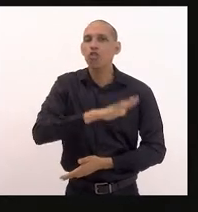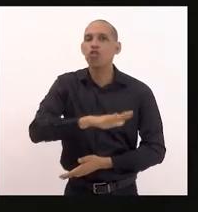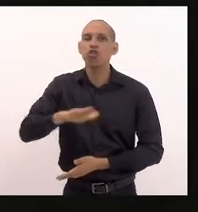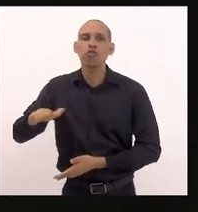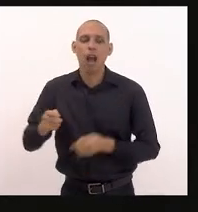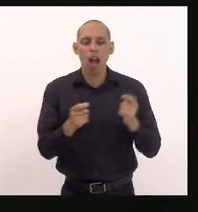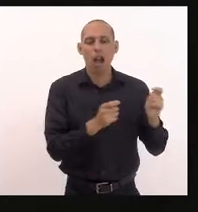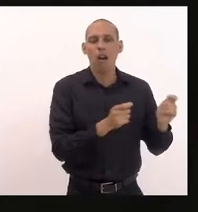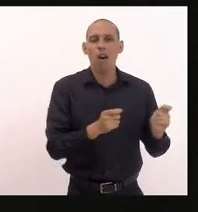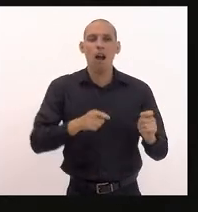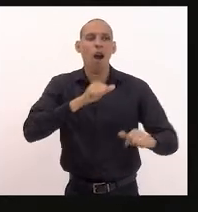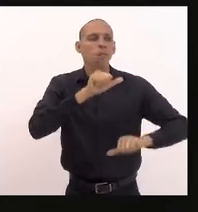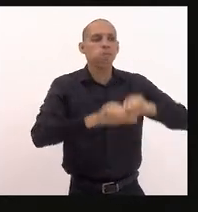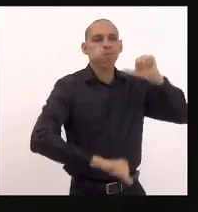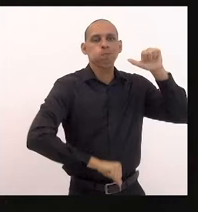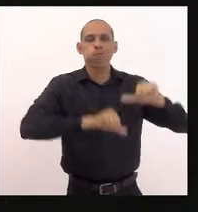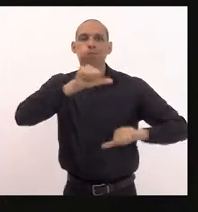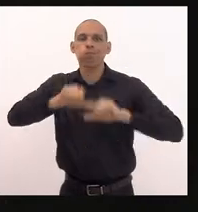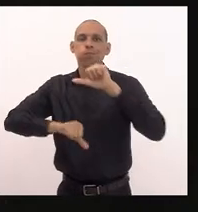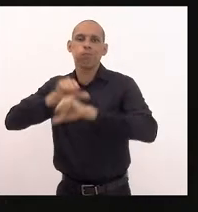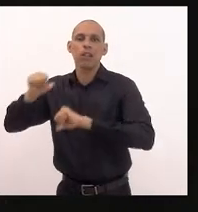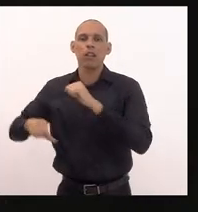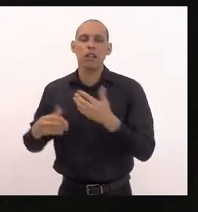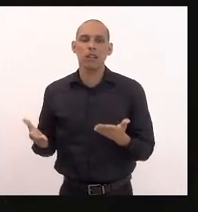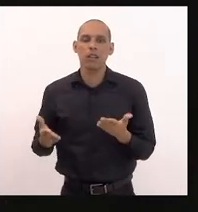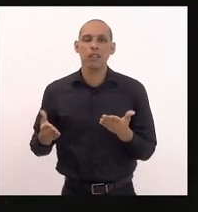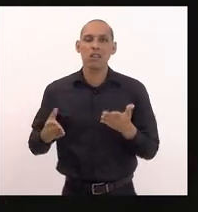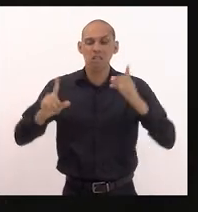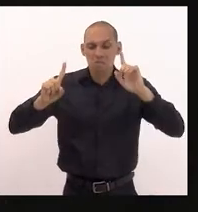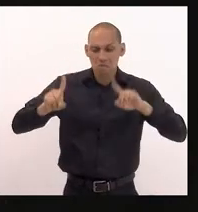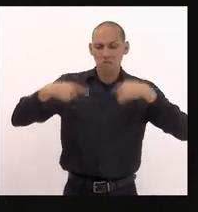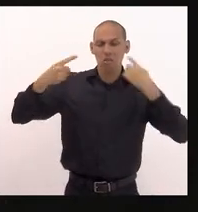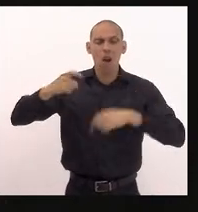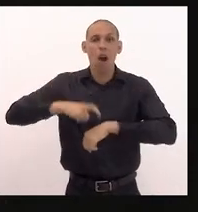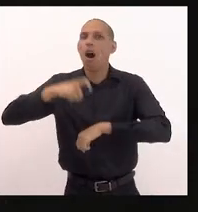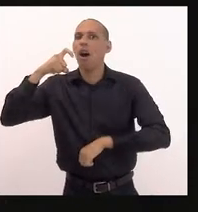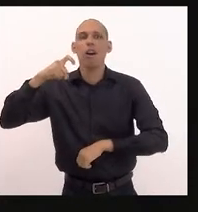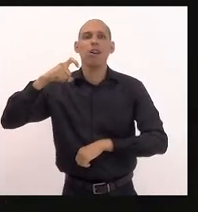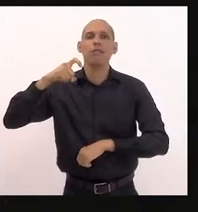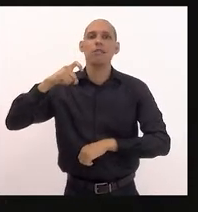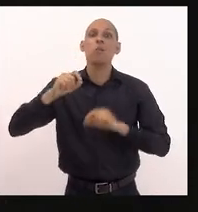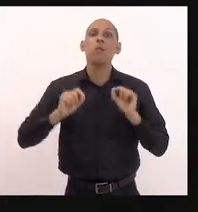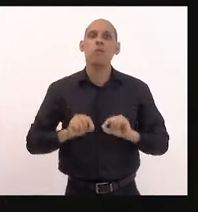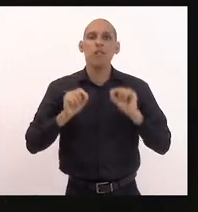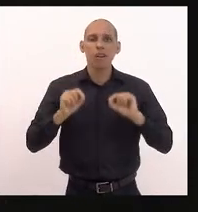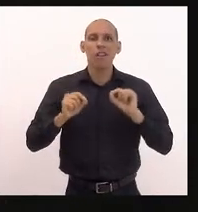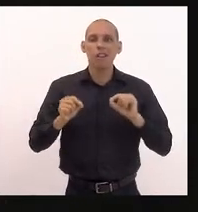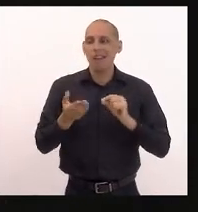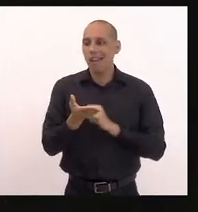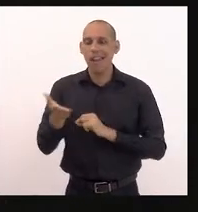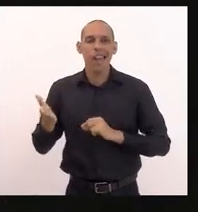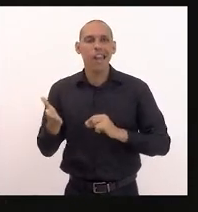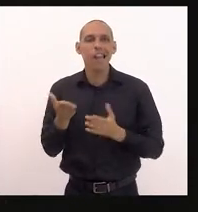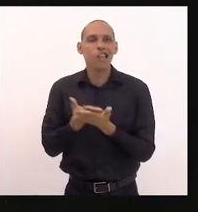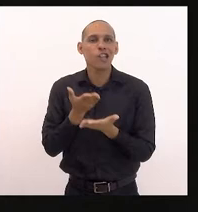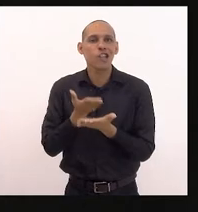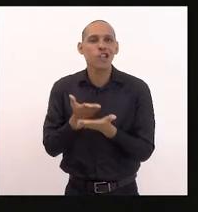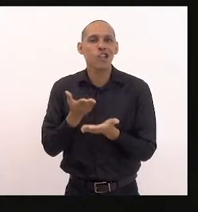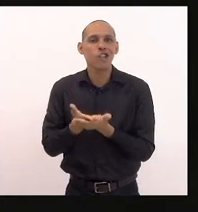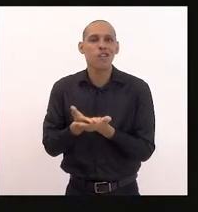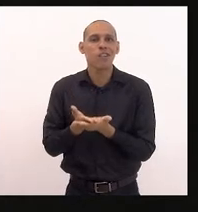rotina dos estudantes e tem um efeito imediato na trajetória escolar desses alunos